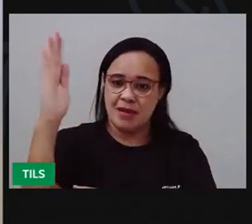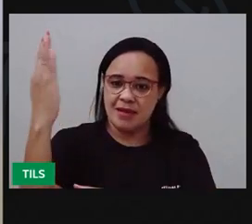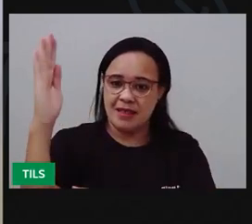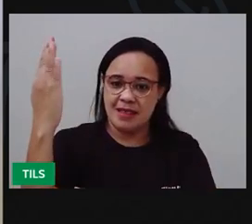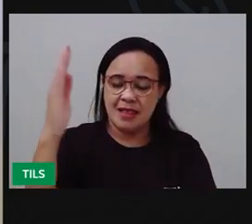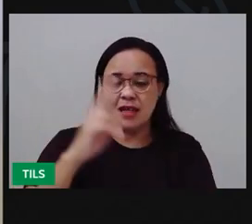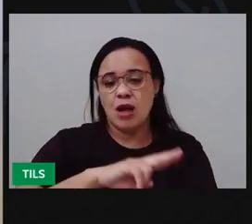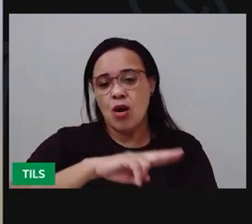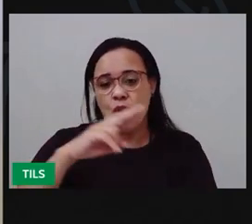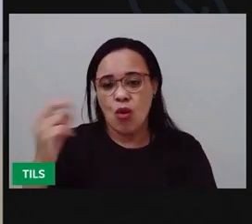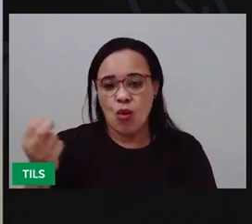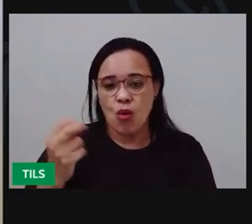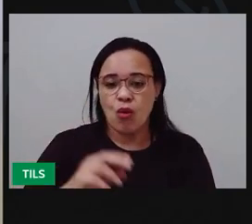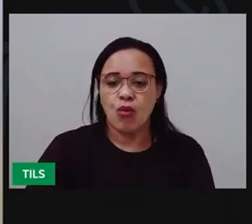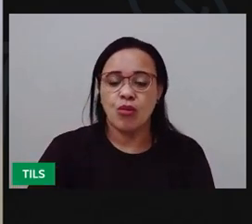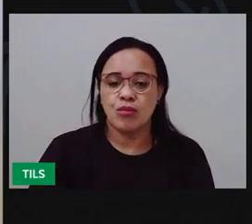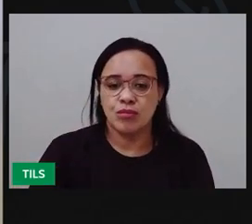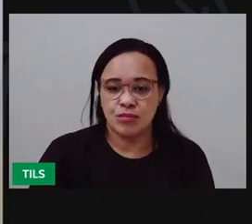em madeira.